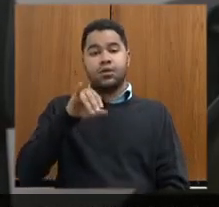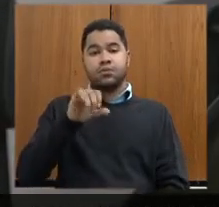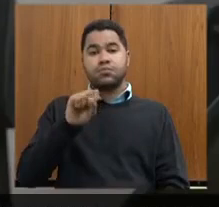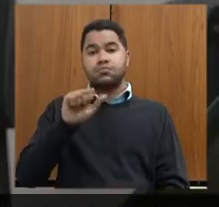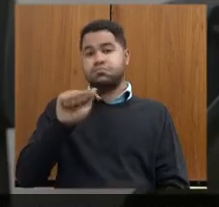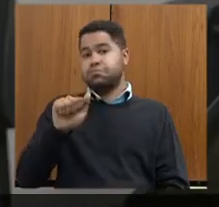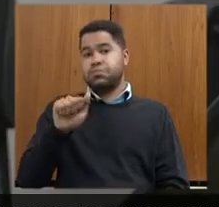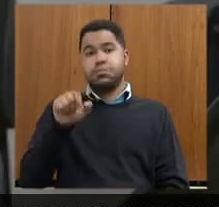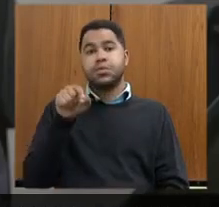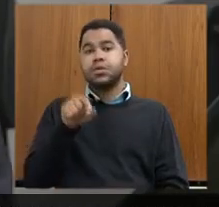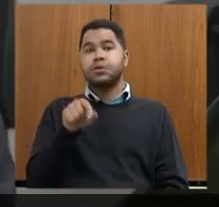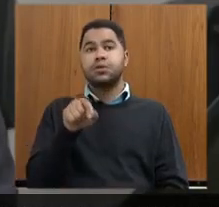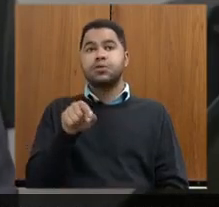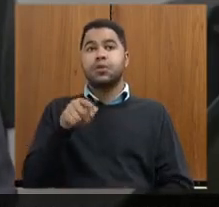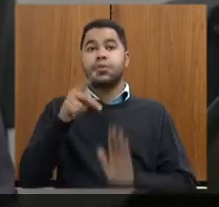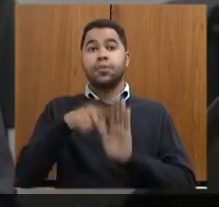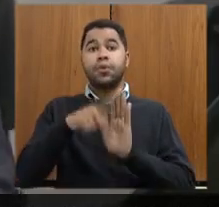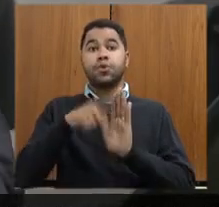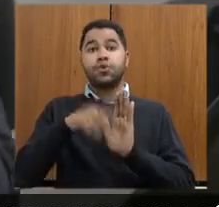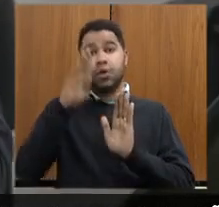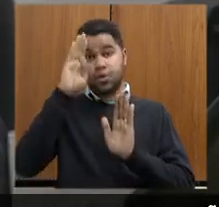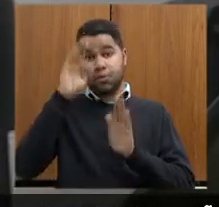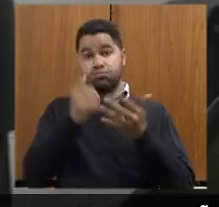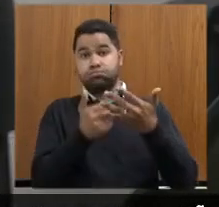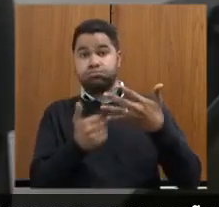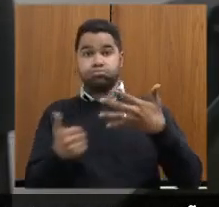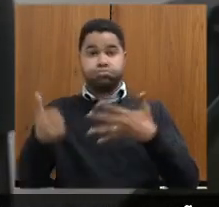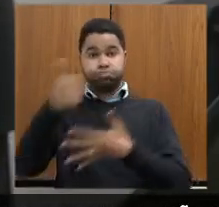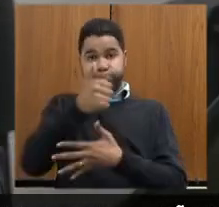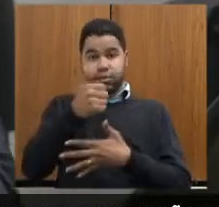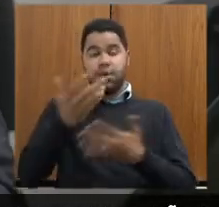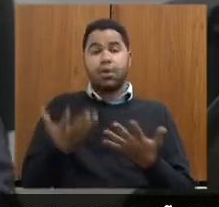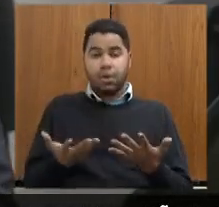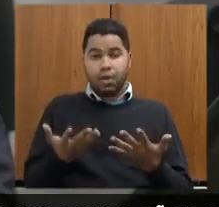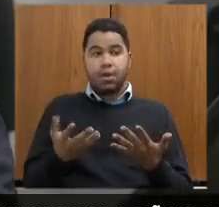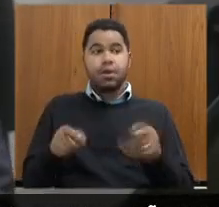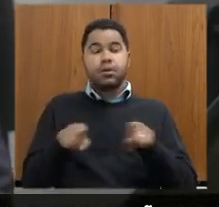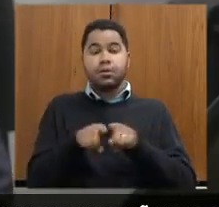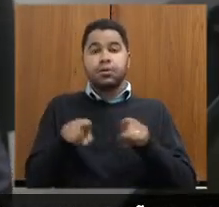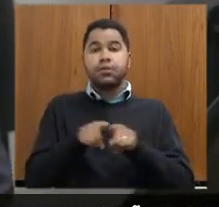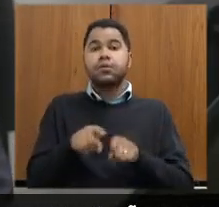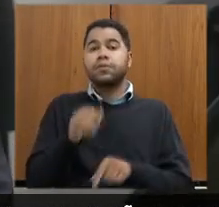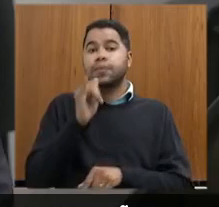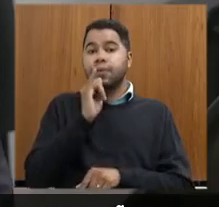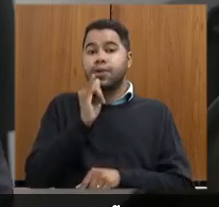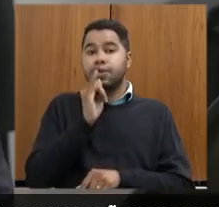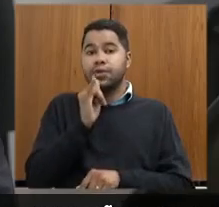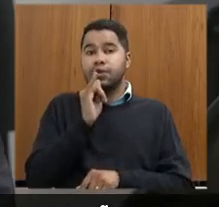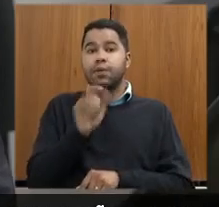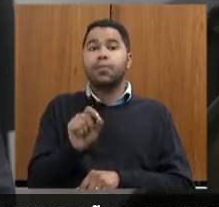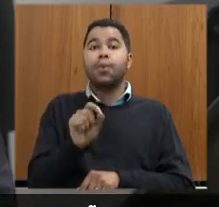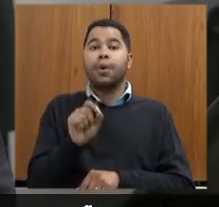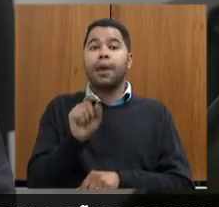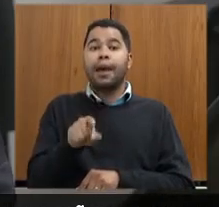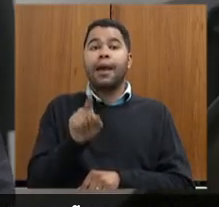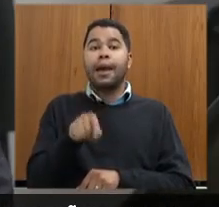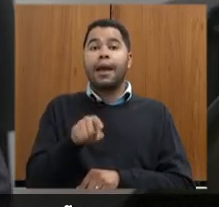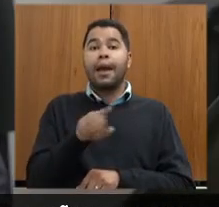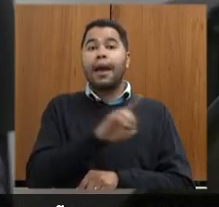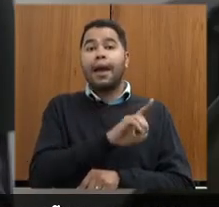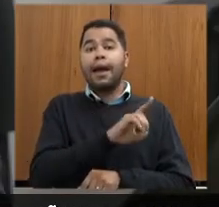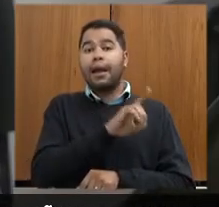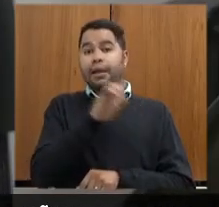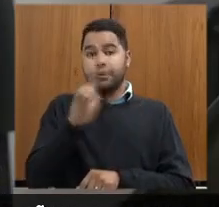assunto como projeto prioritário e ele ressaltou aqui a data que foi colocado como assunto